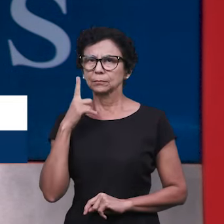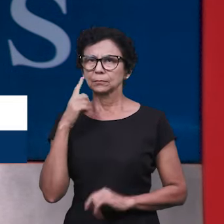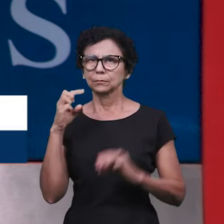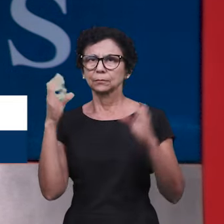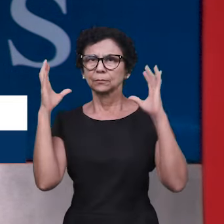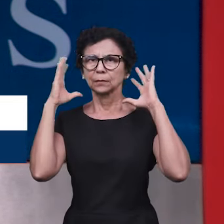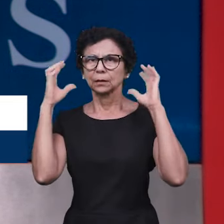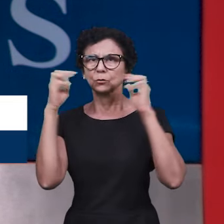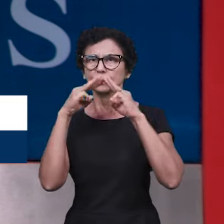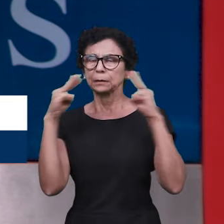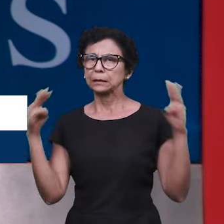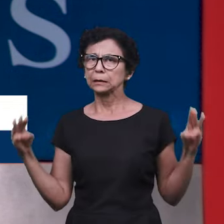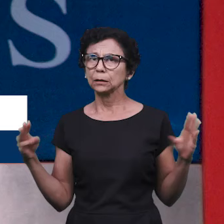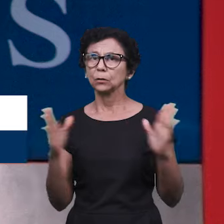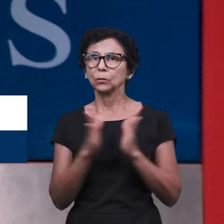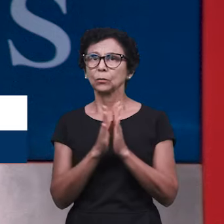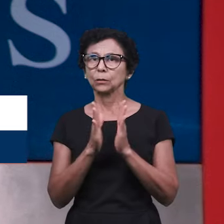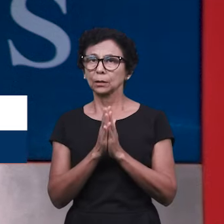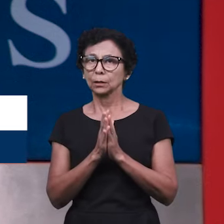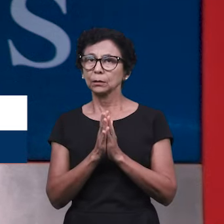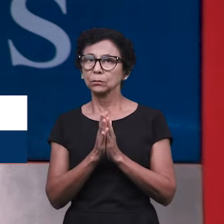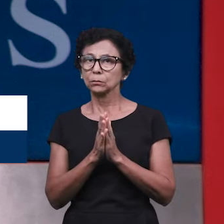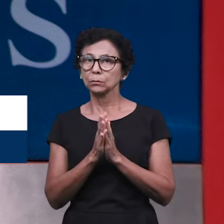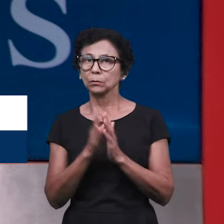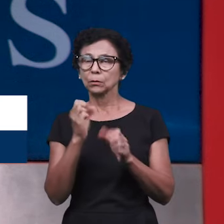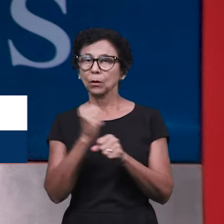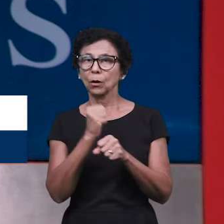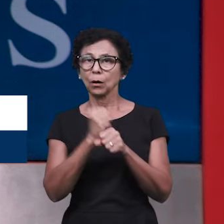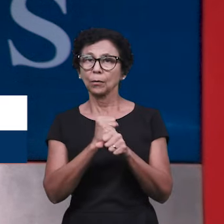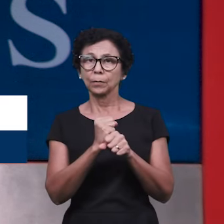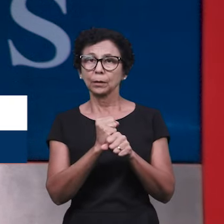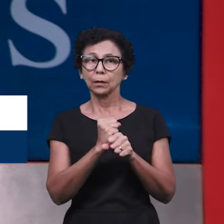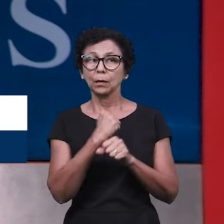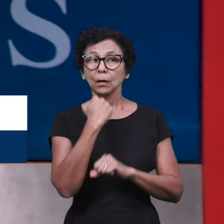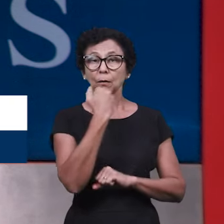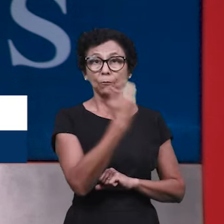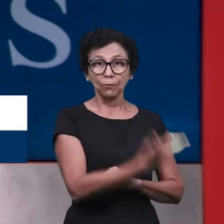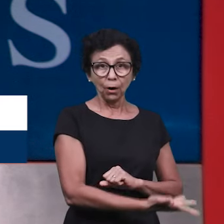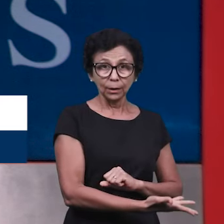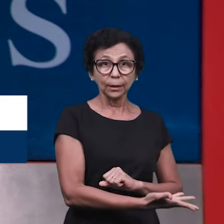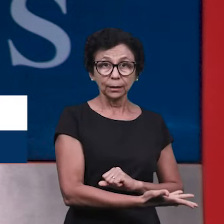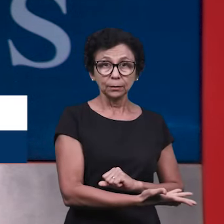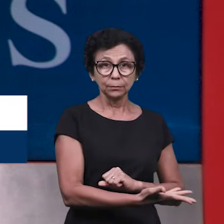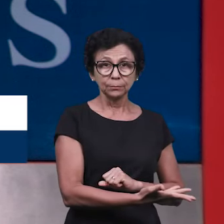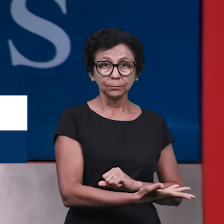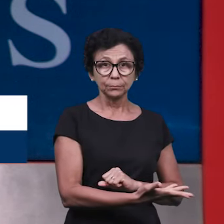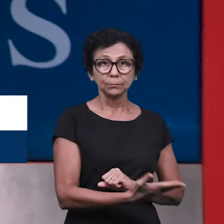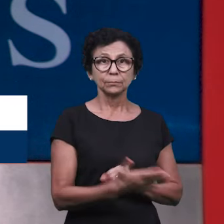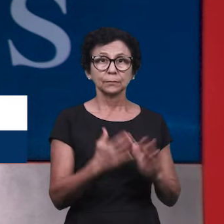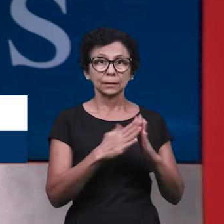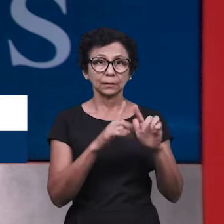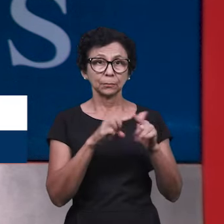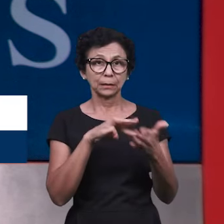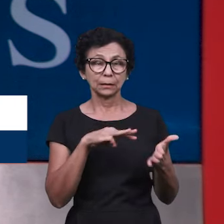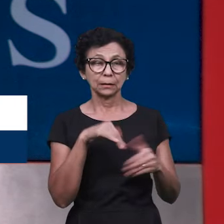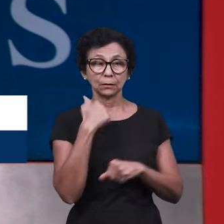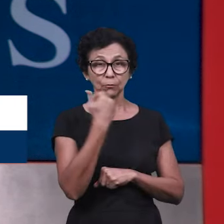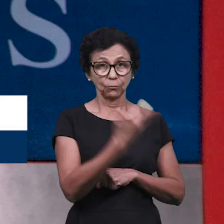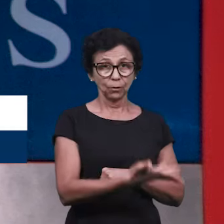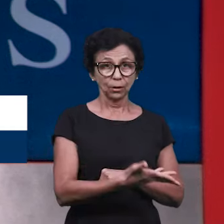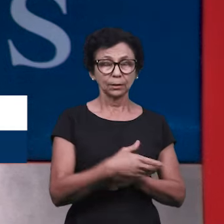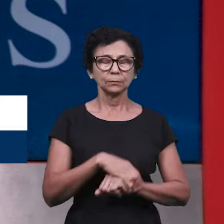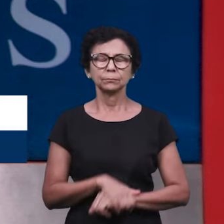pela rádio Manaim, estamos orando pela obra no exterior. E estamos chegando aqui ao final de mais uma edição do Manaim News.